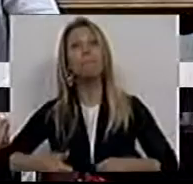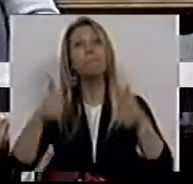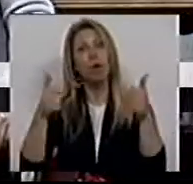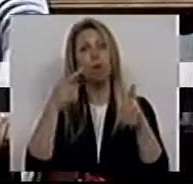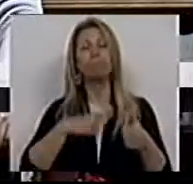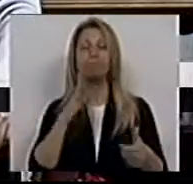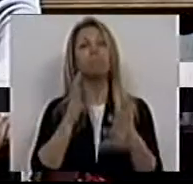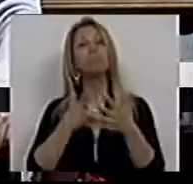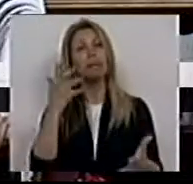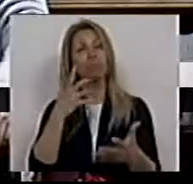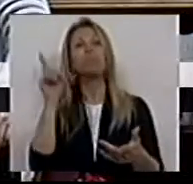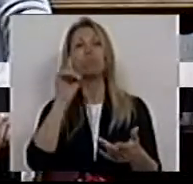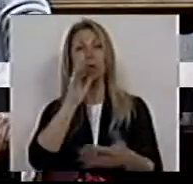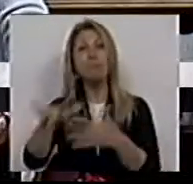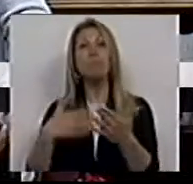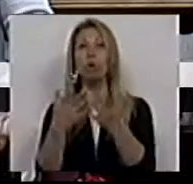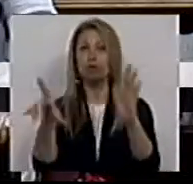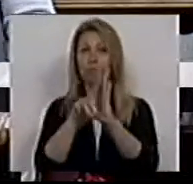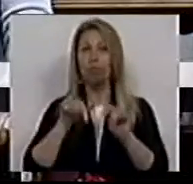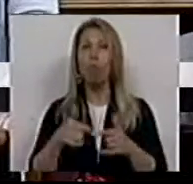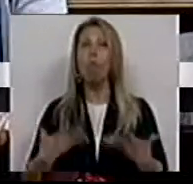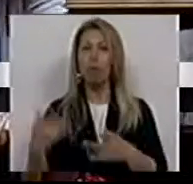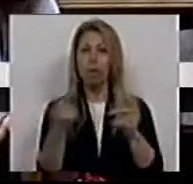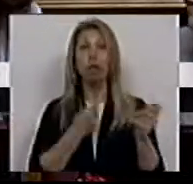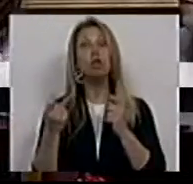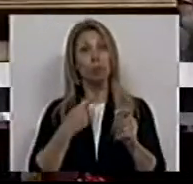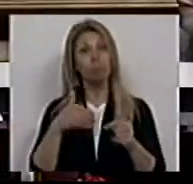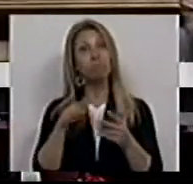importância da proposta de lei que hoje discutimos e que iremos aprovar.